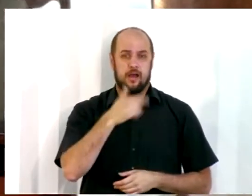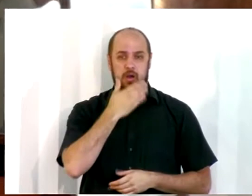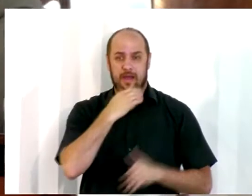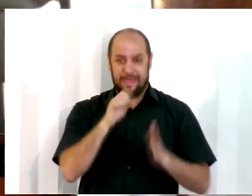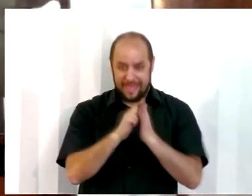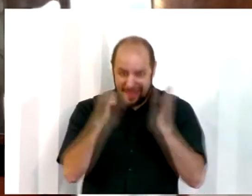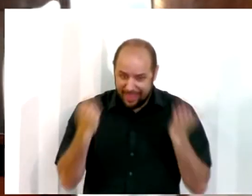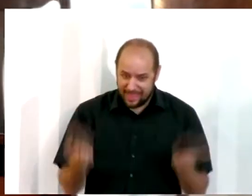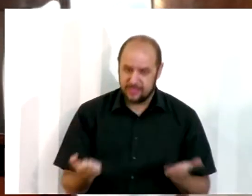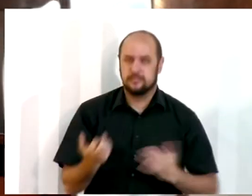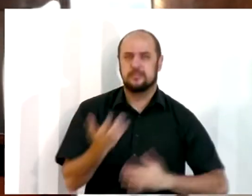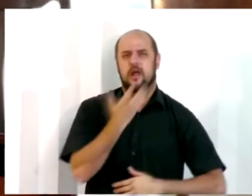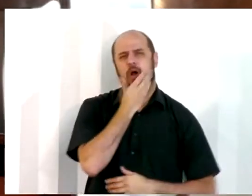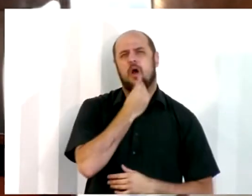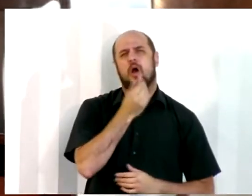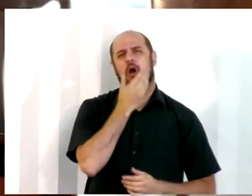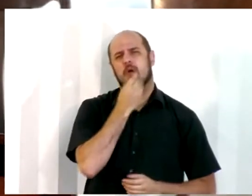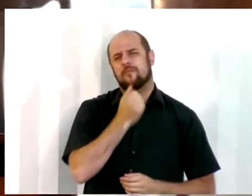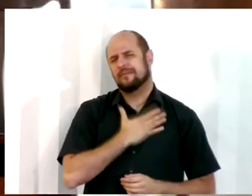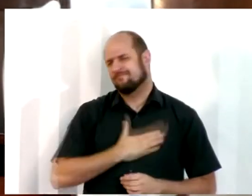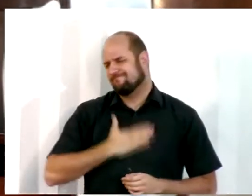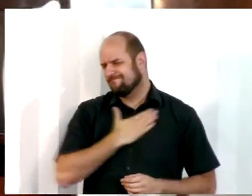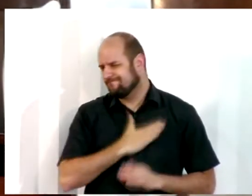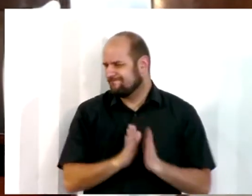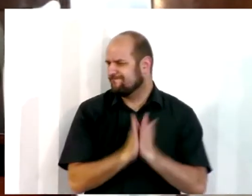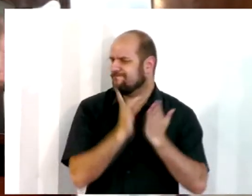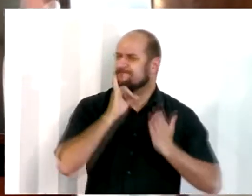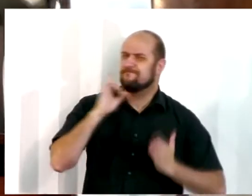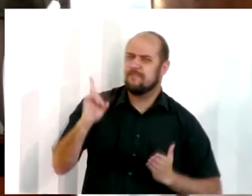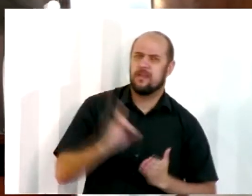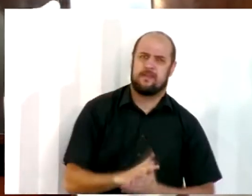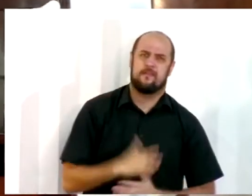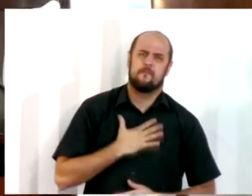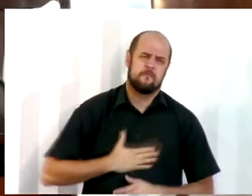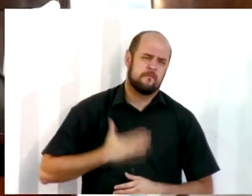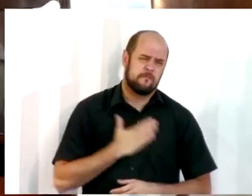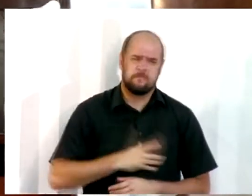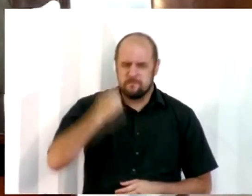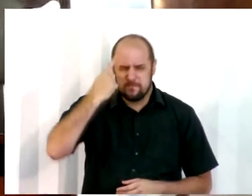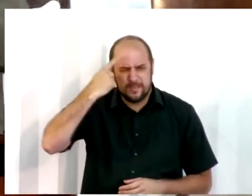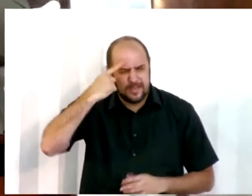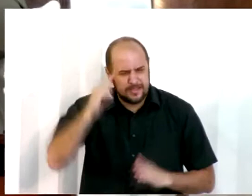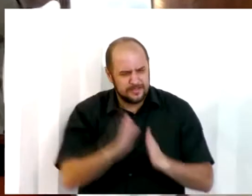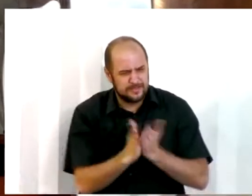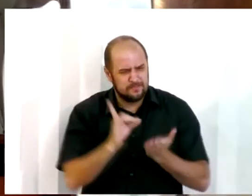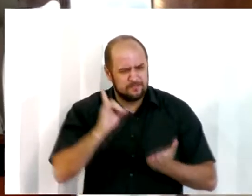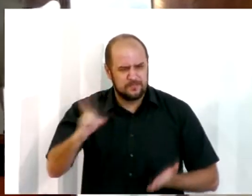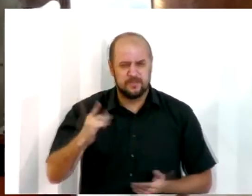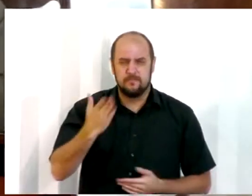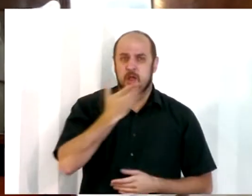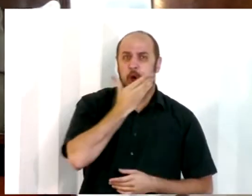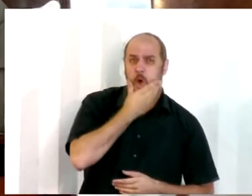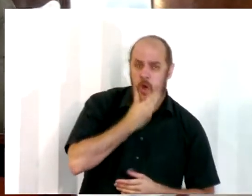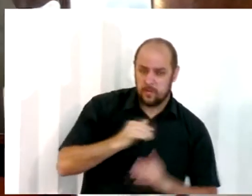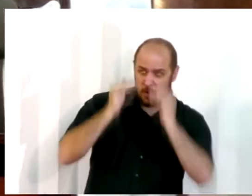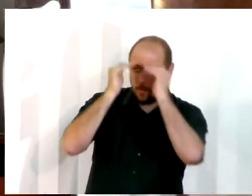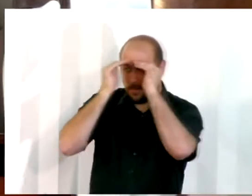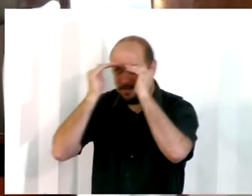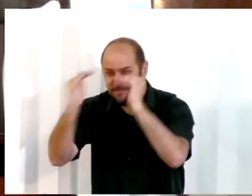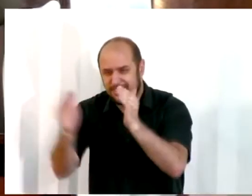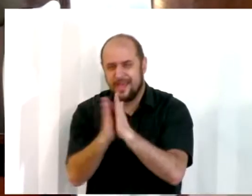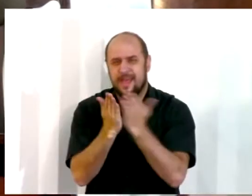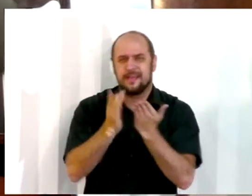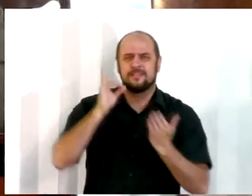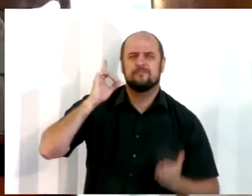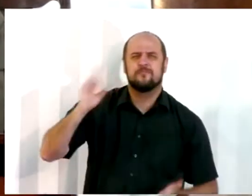do povo é um homem que tem prazer na palavra é um homem que medita na palavra é um homem que cumpre a palavra e,